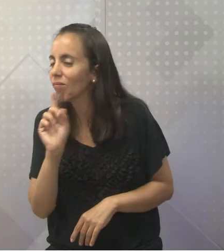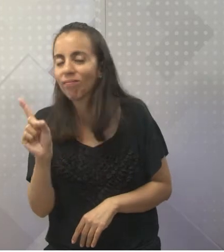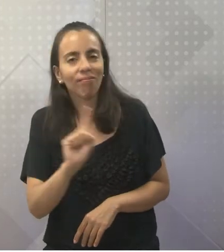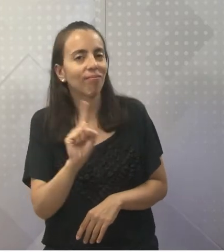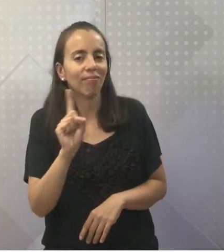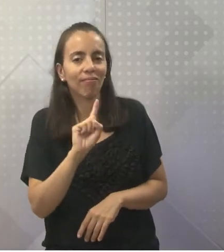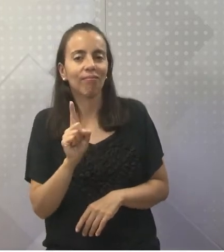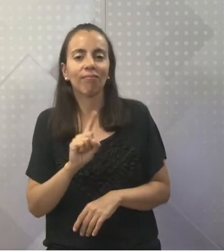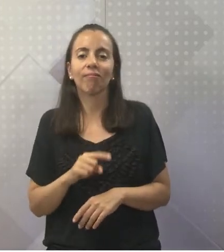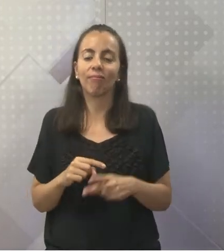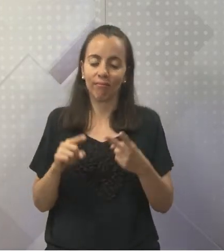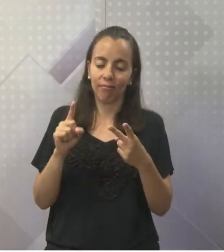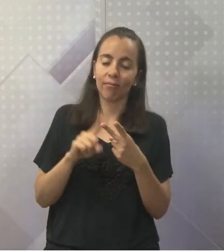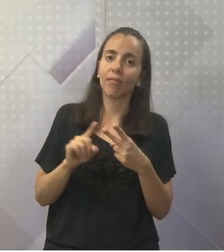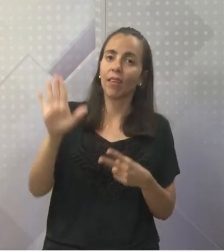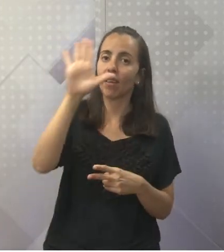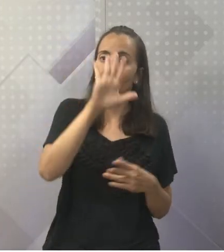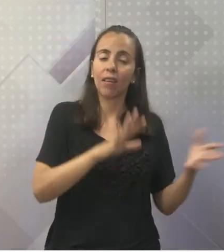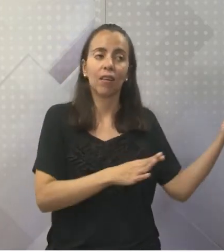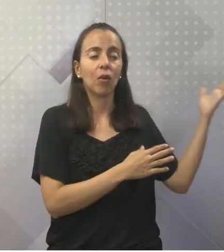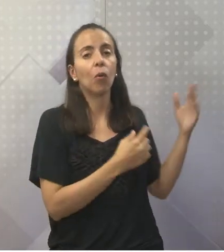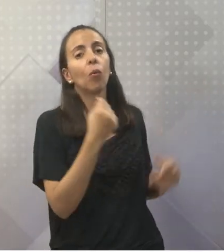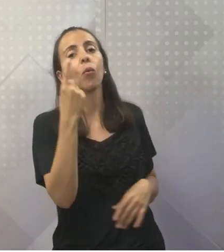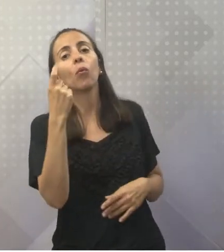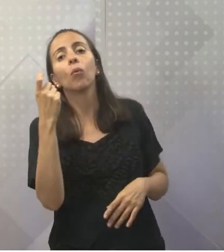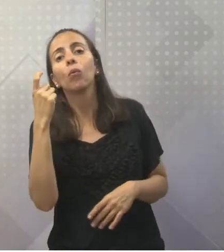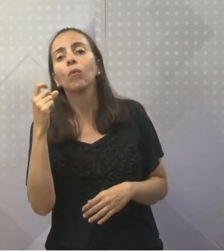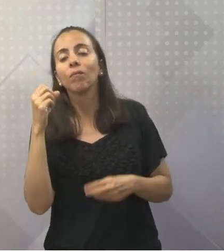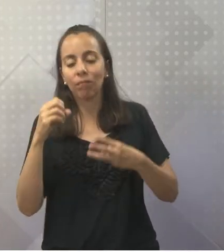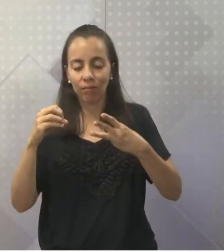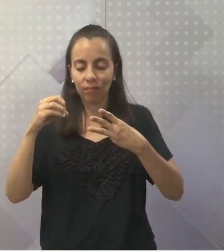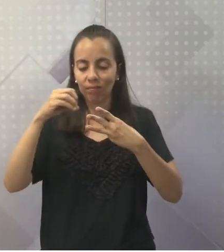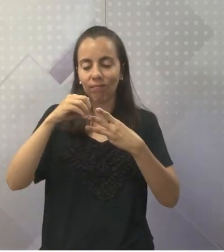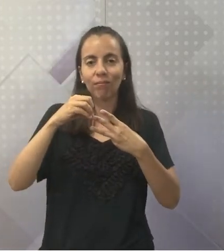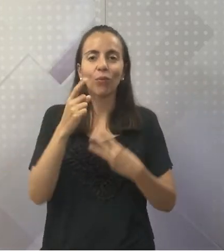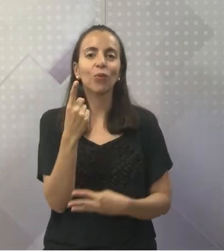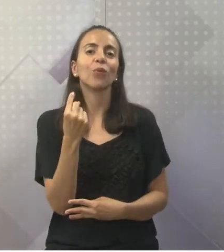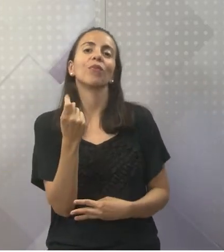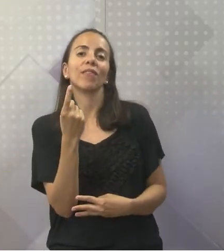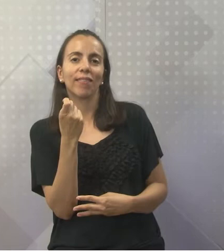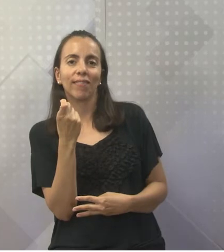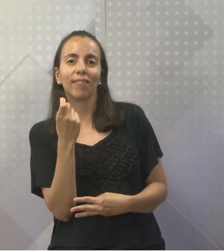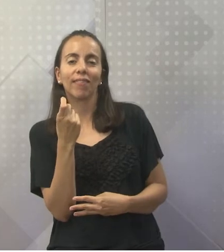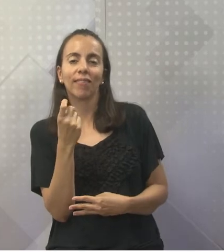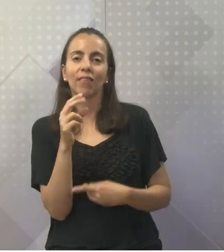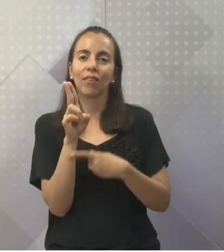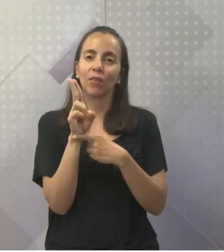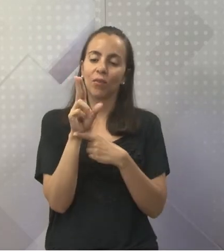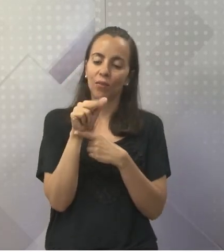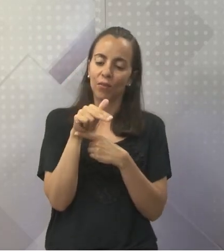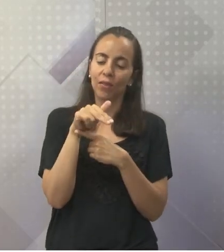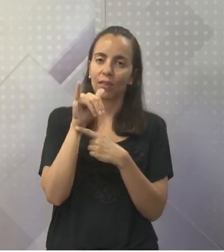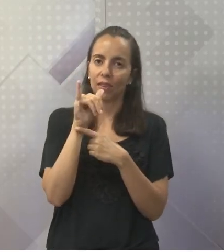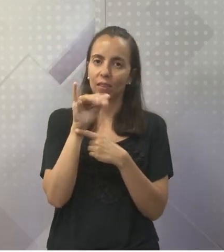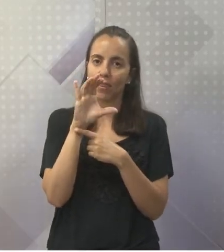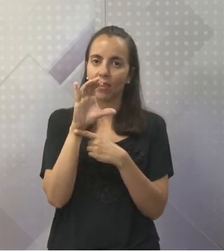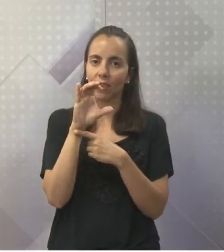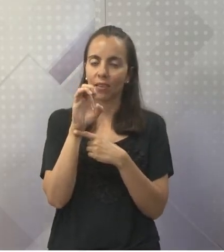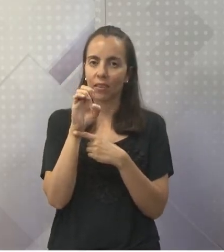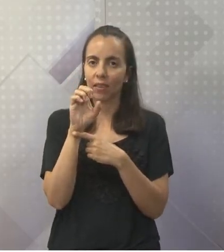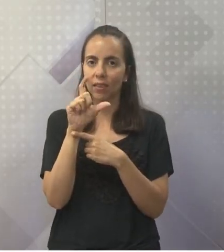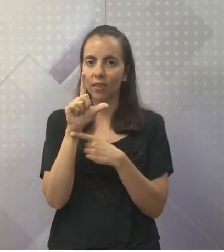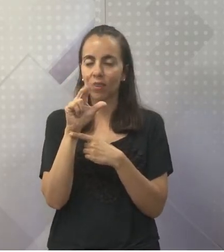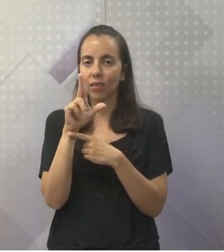Só tem um. O organismo é feito de uma célula. Ele é unicelular. É